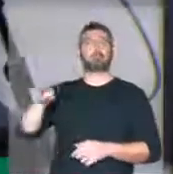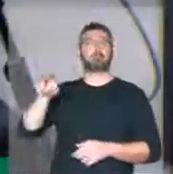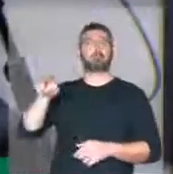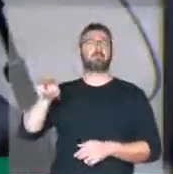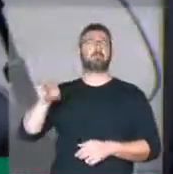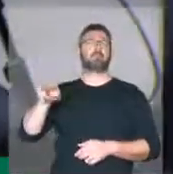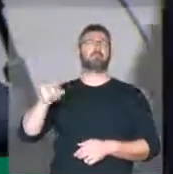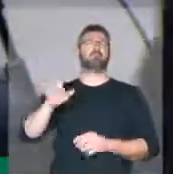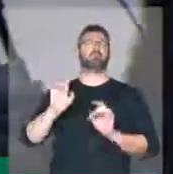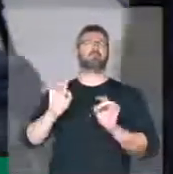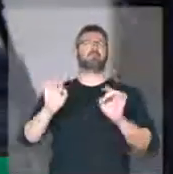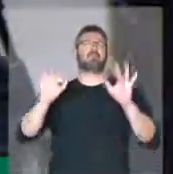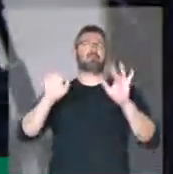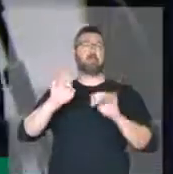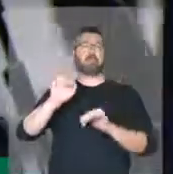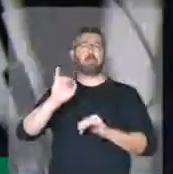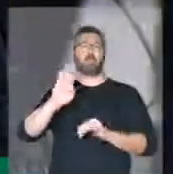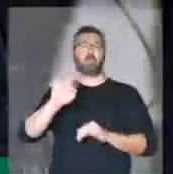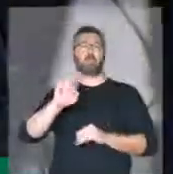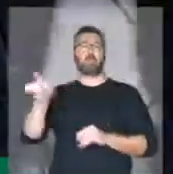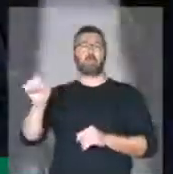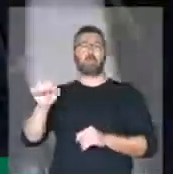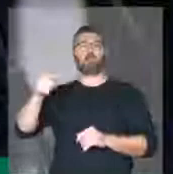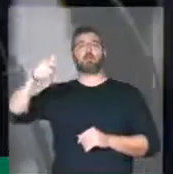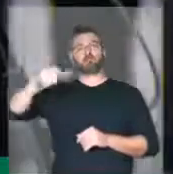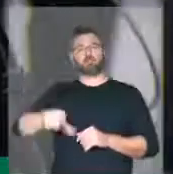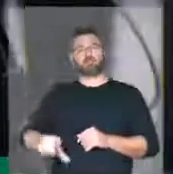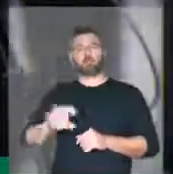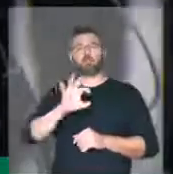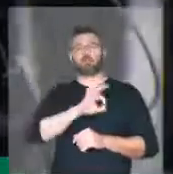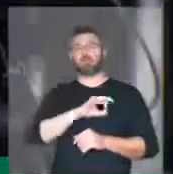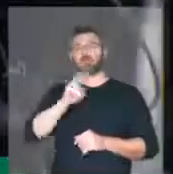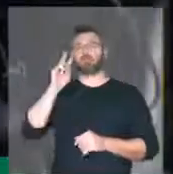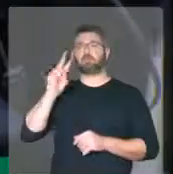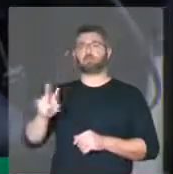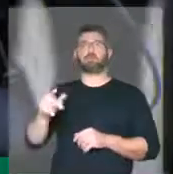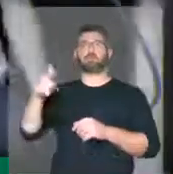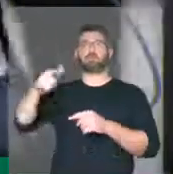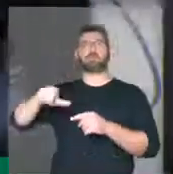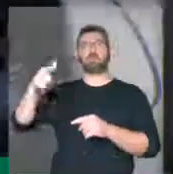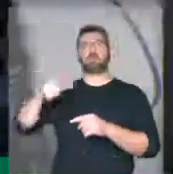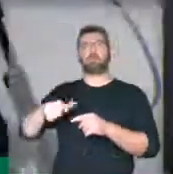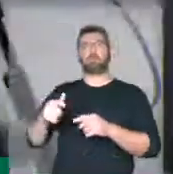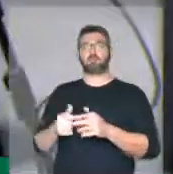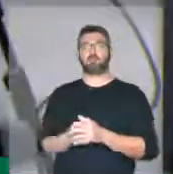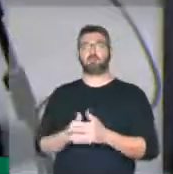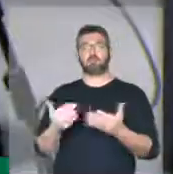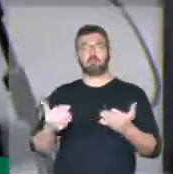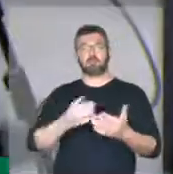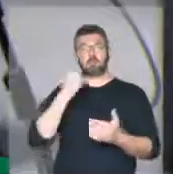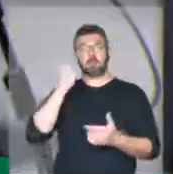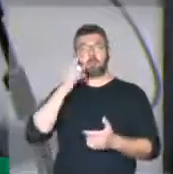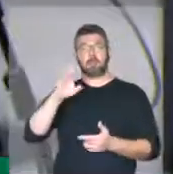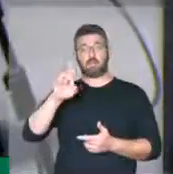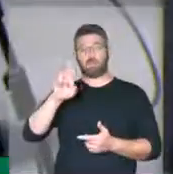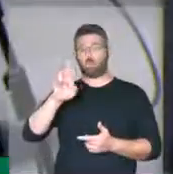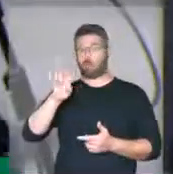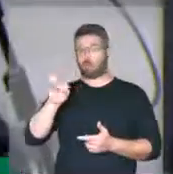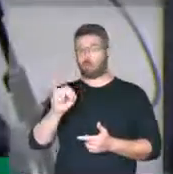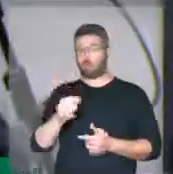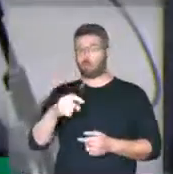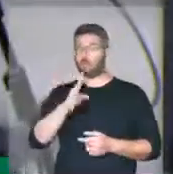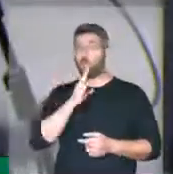Ribeirão Preto enfiada nas páginas policiais. Isso é muito triste. Então, deputado Eduardo, tem que se informar um pouco mais.